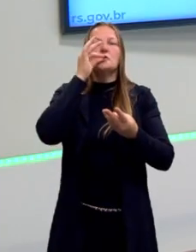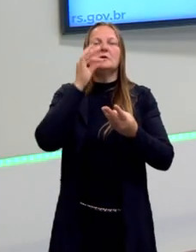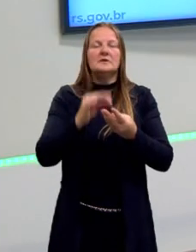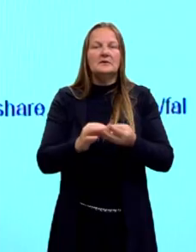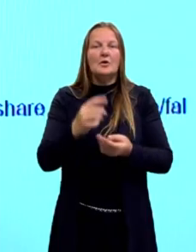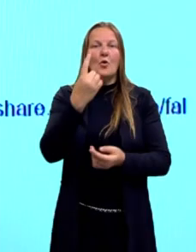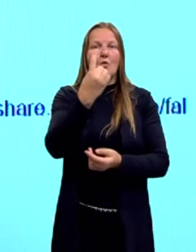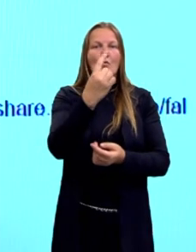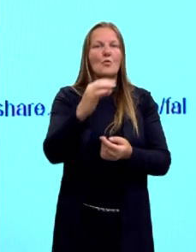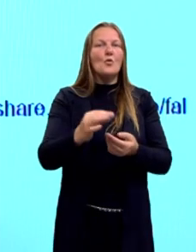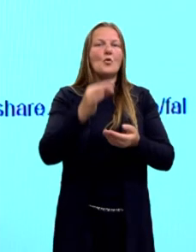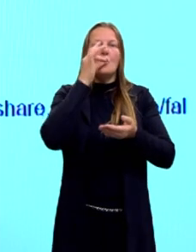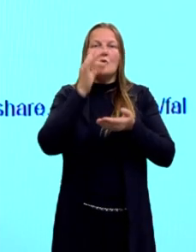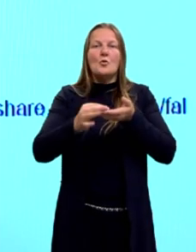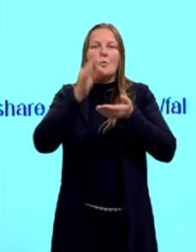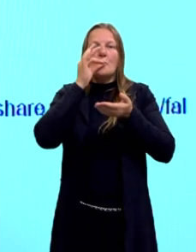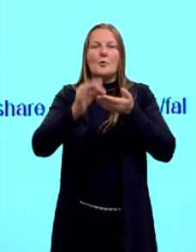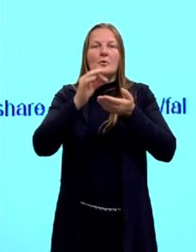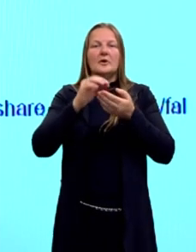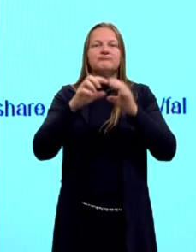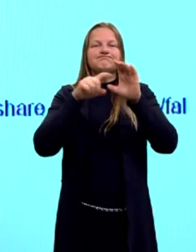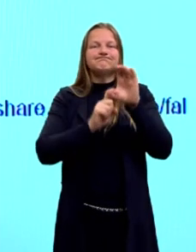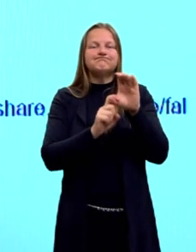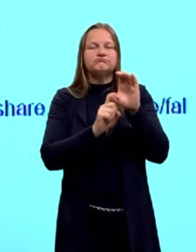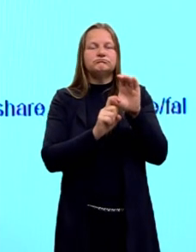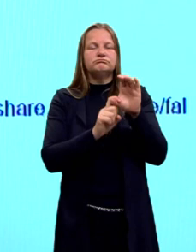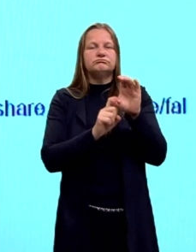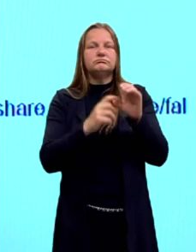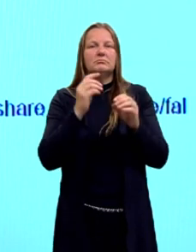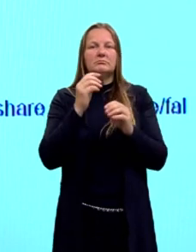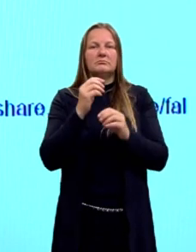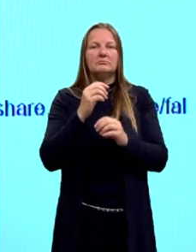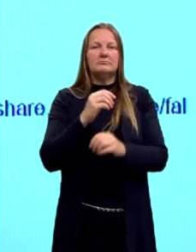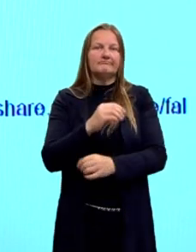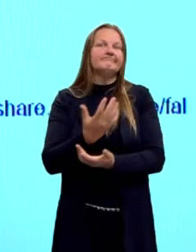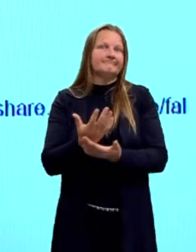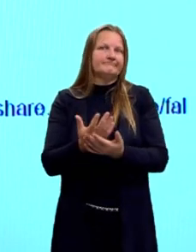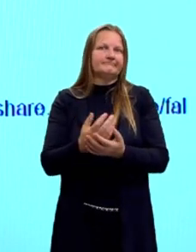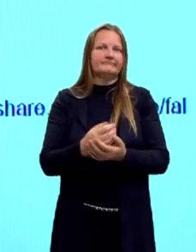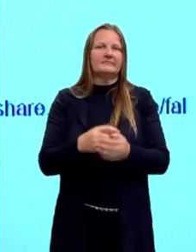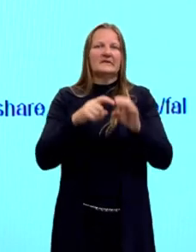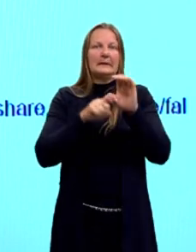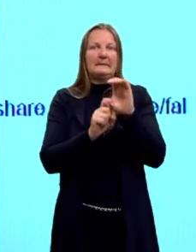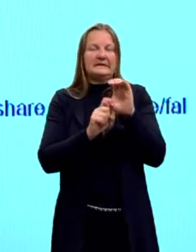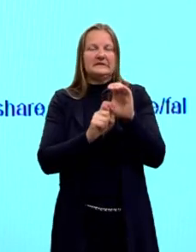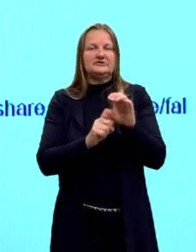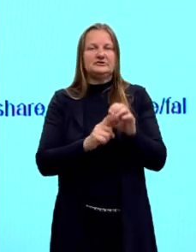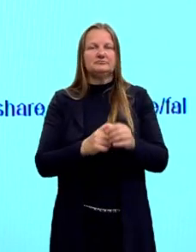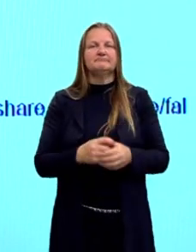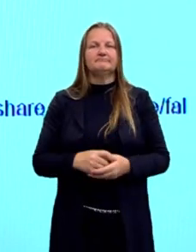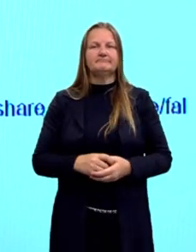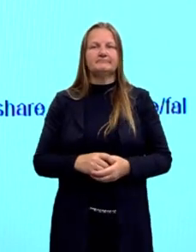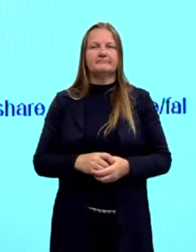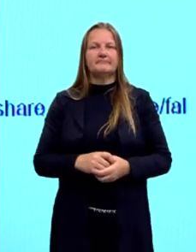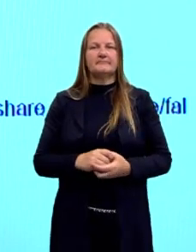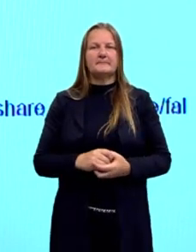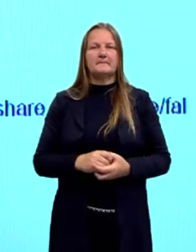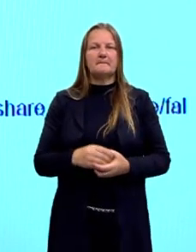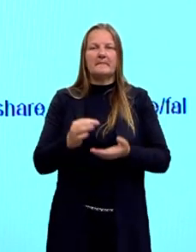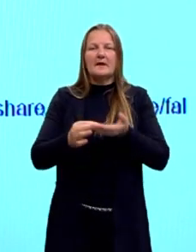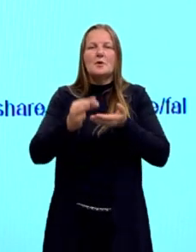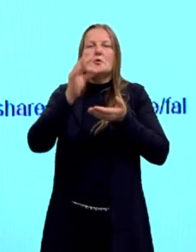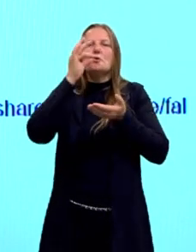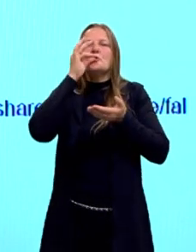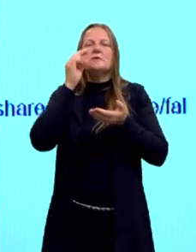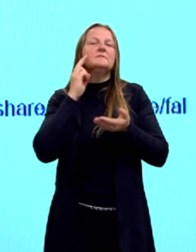um copo de vinho, vais tornar-se um alcoólico. É uma falácia, né? Mas